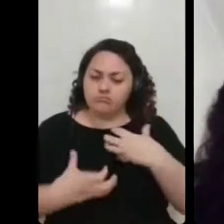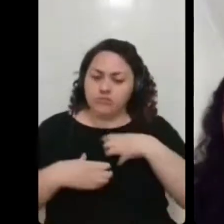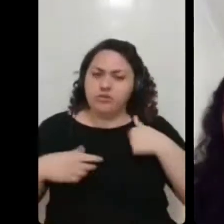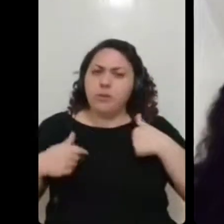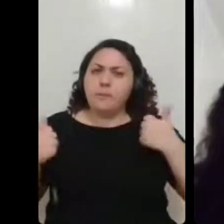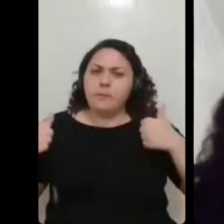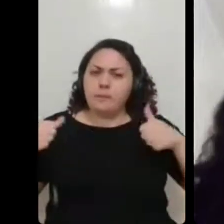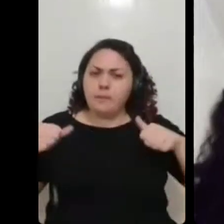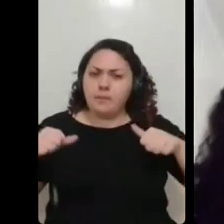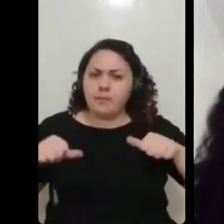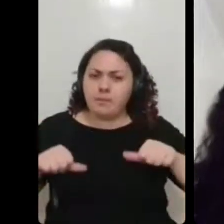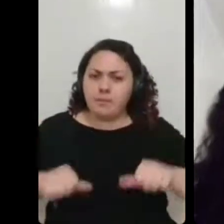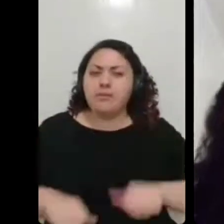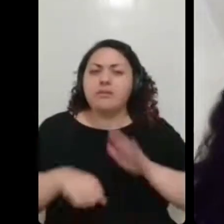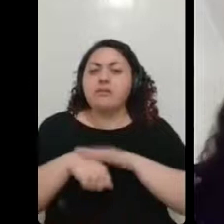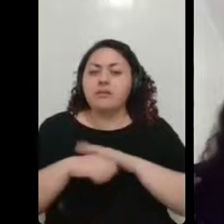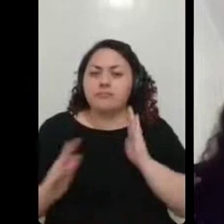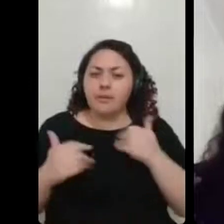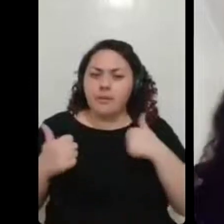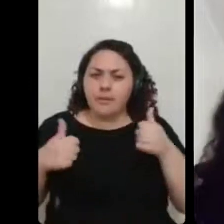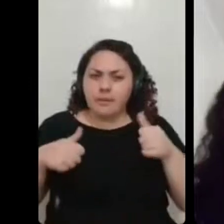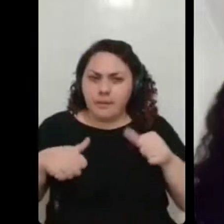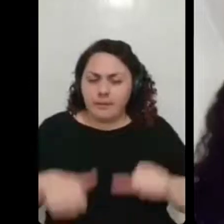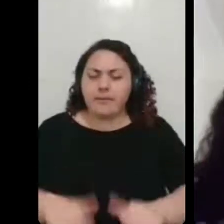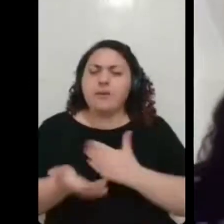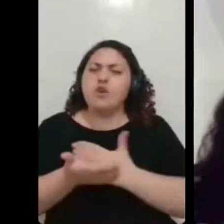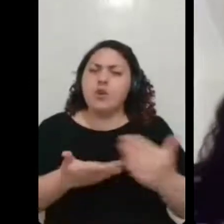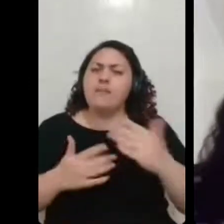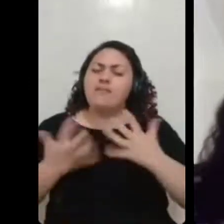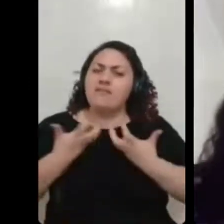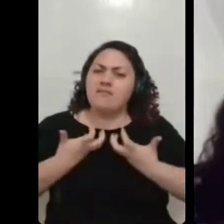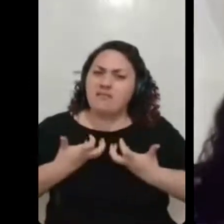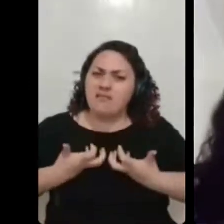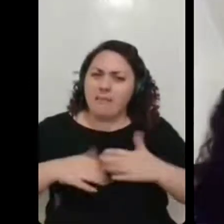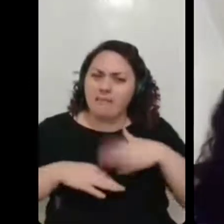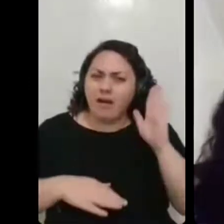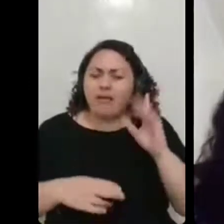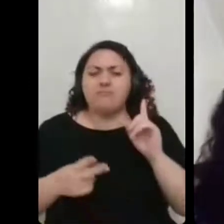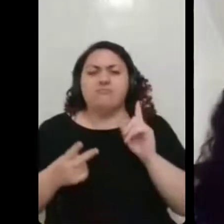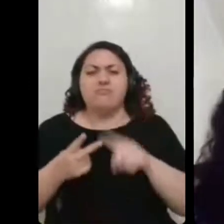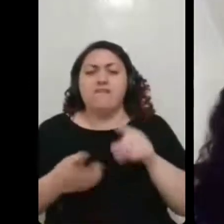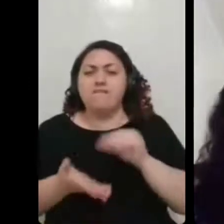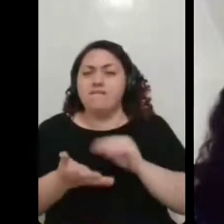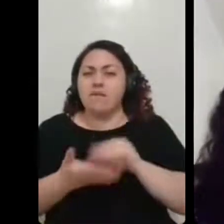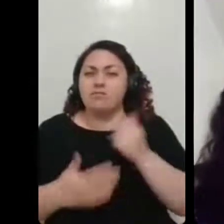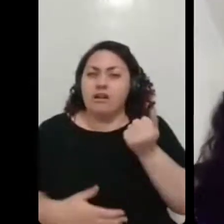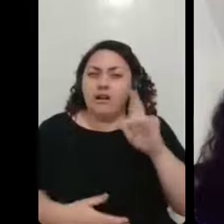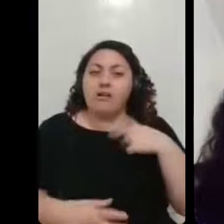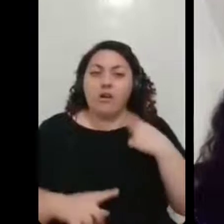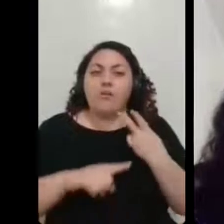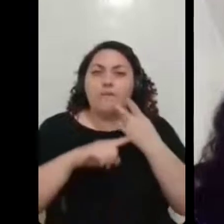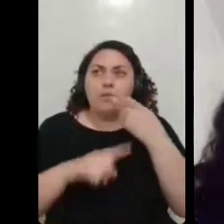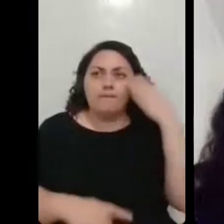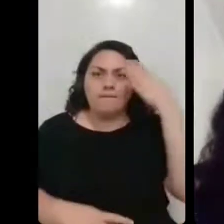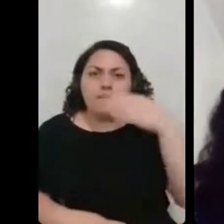com o passar do tempo. Fui tendo mais cansaço, falta de ar, então isso me levava a buscar atendimento até pra saber se o